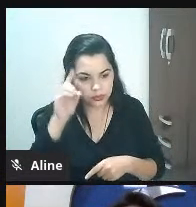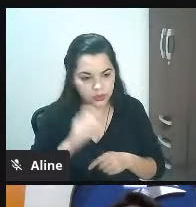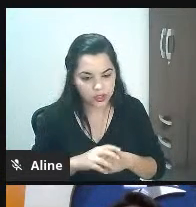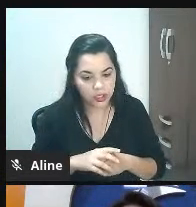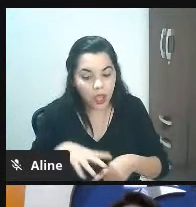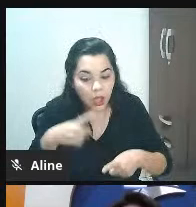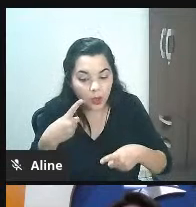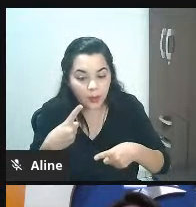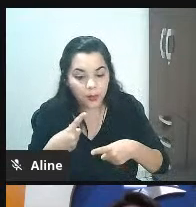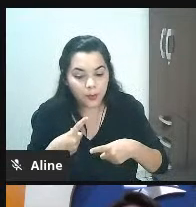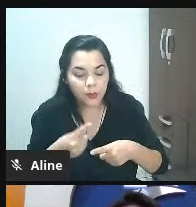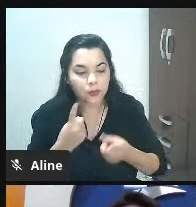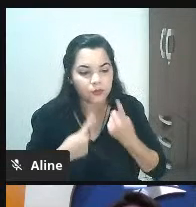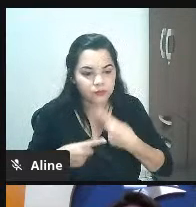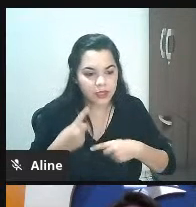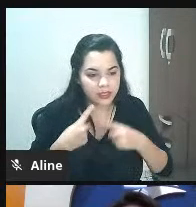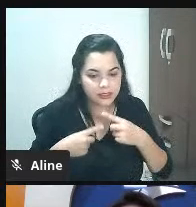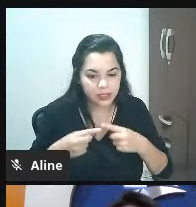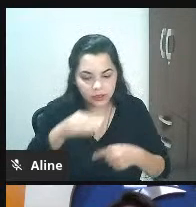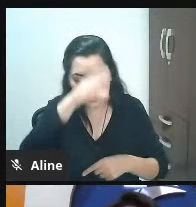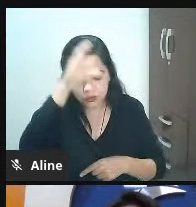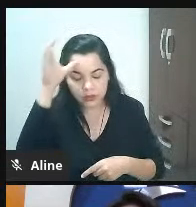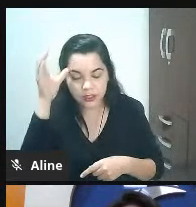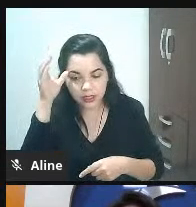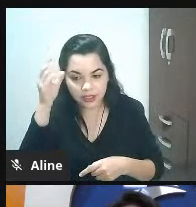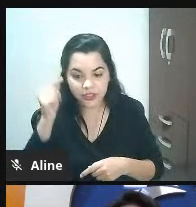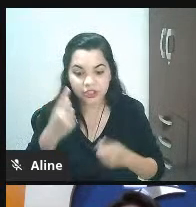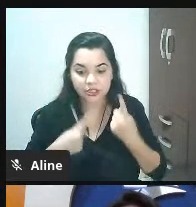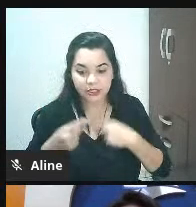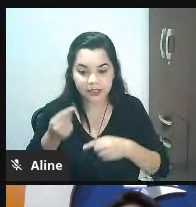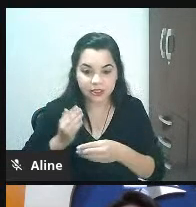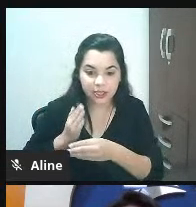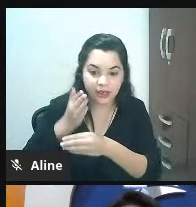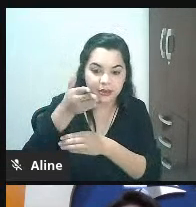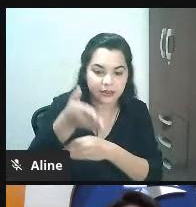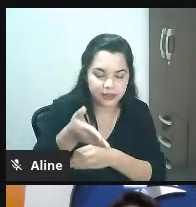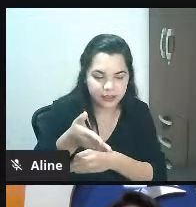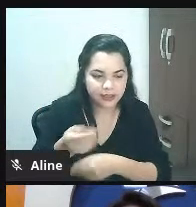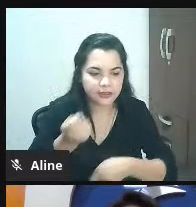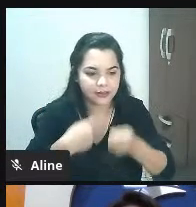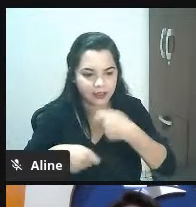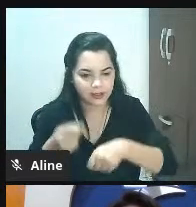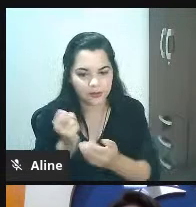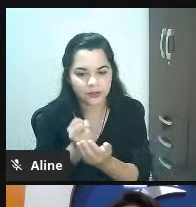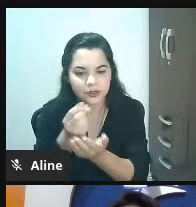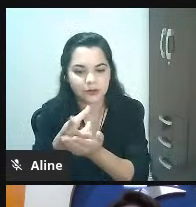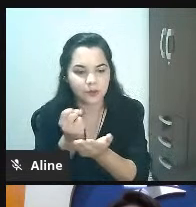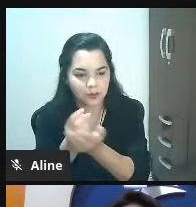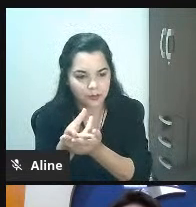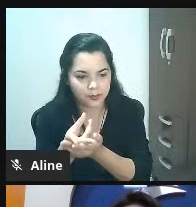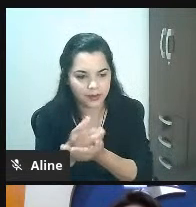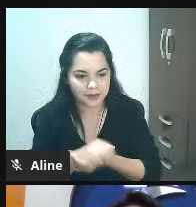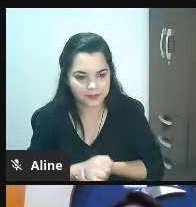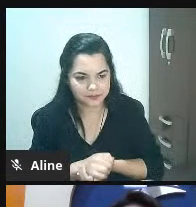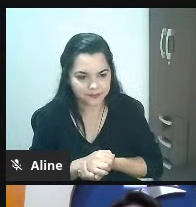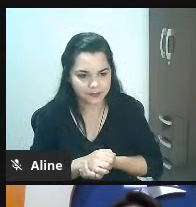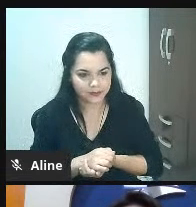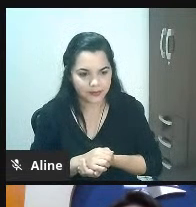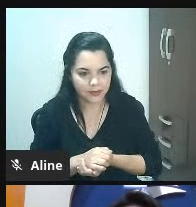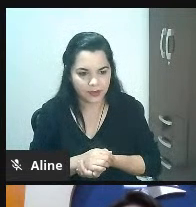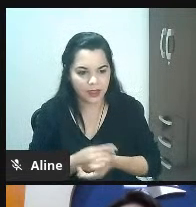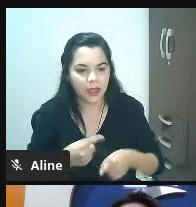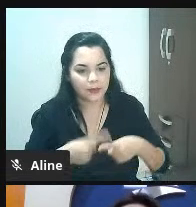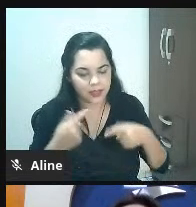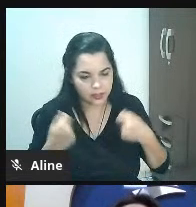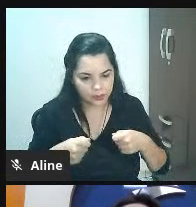casa dele largar isso aqui pra querer ir na minha loja agora eu preciso tá aqui também eu preciso tá aqui também